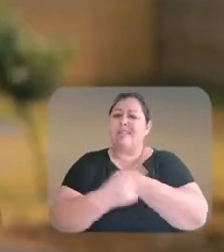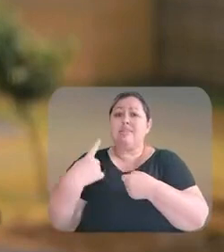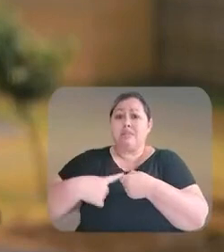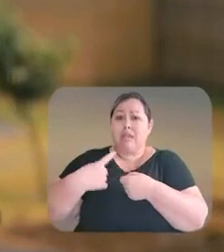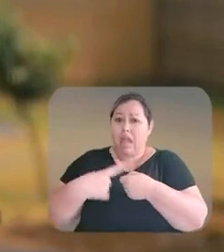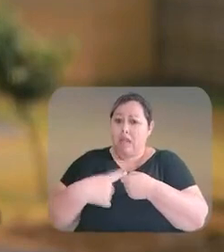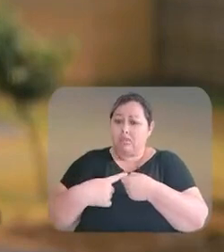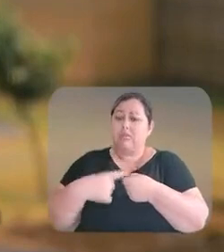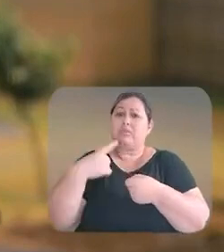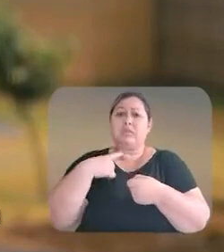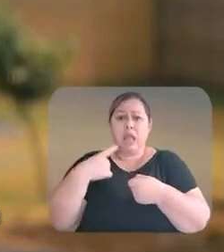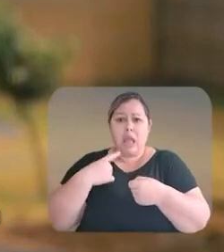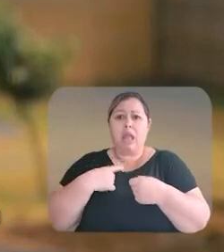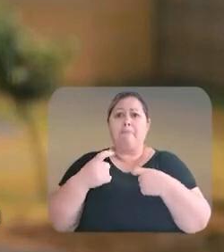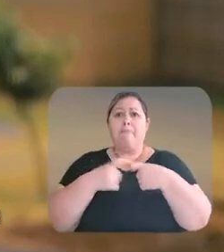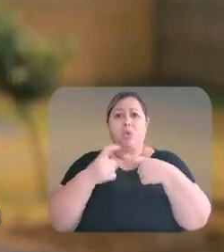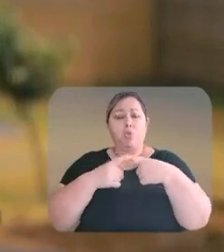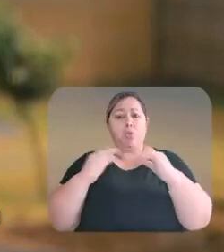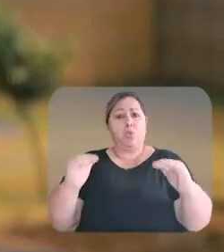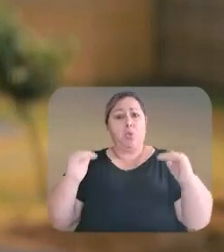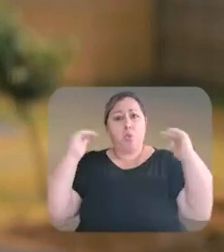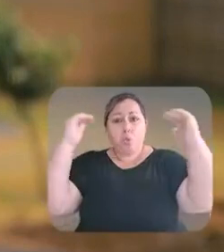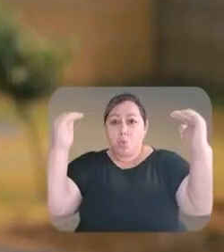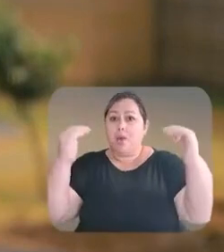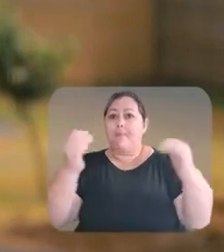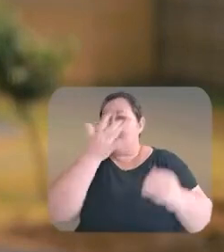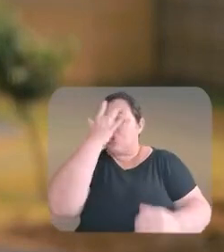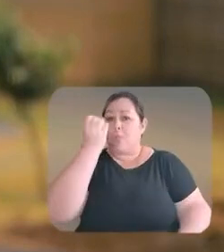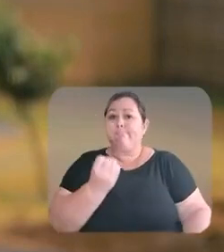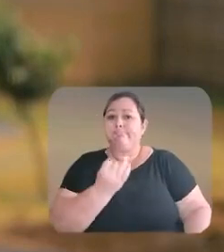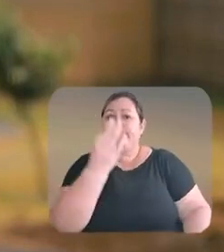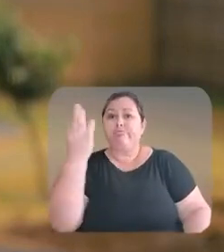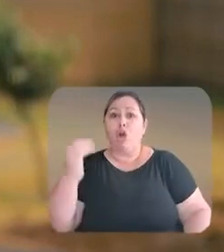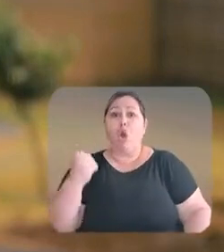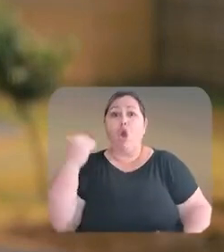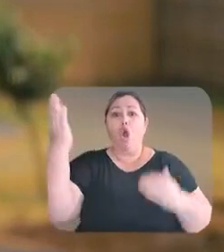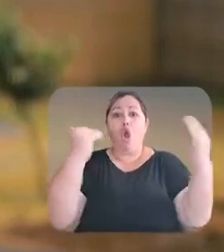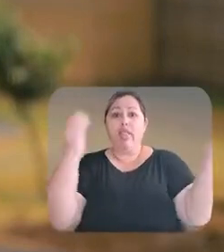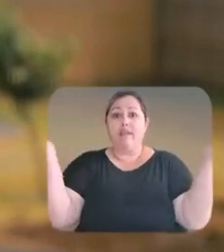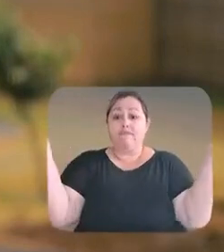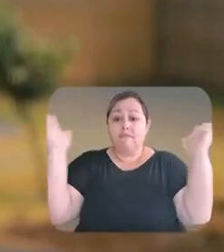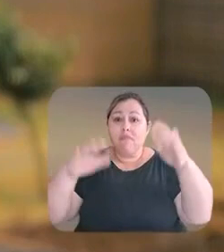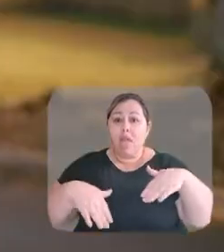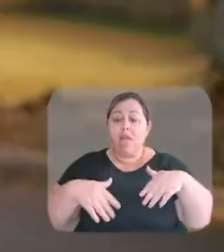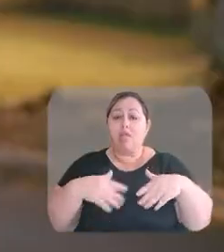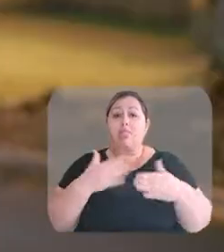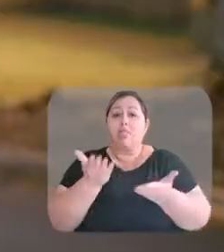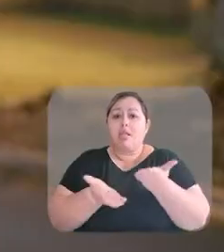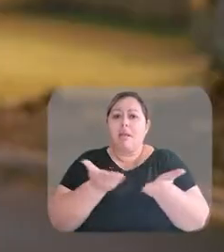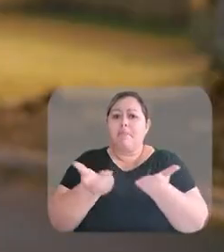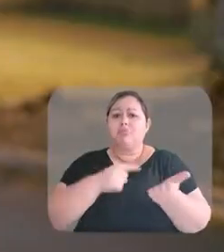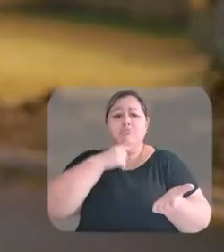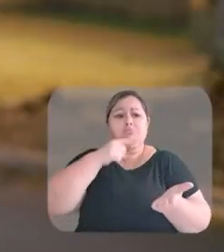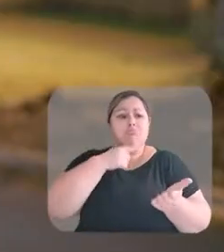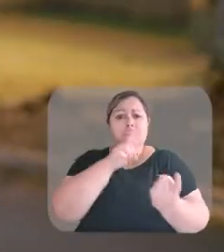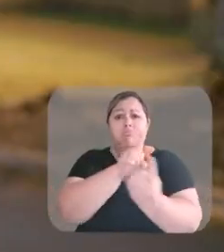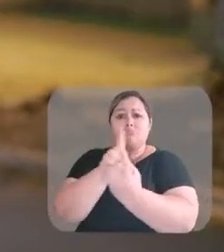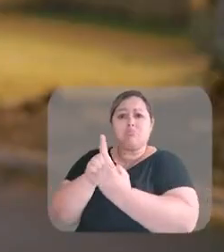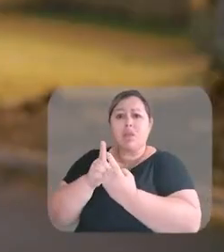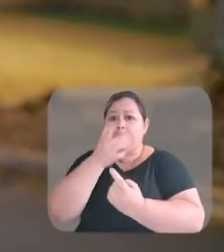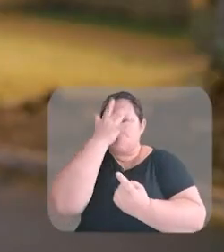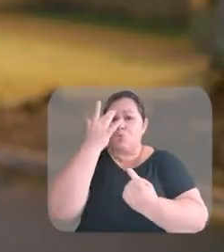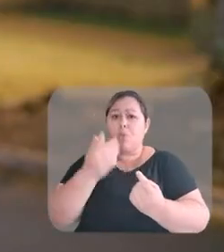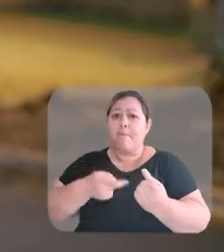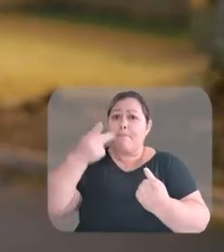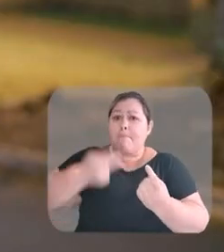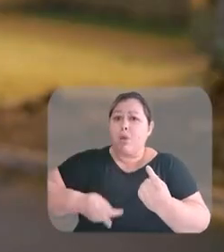cidade que é considerada um polo em medicina e recebe milhares de pessoas de fora para tratamento, não consegue atender as